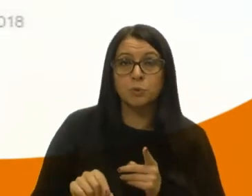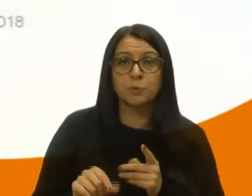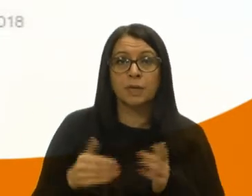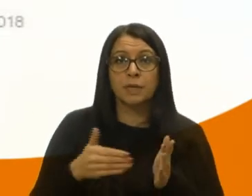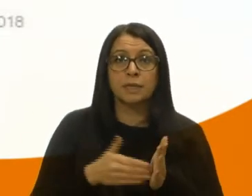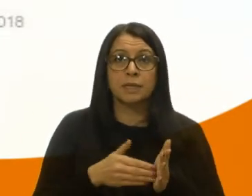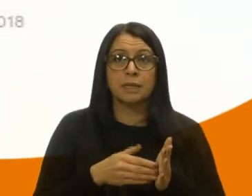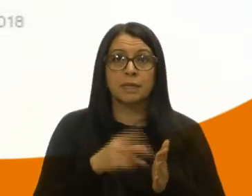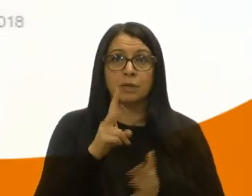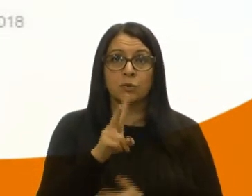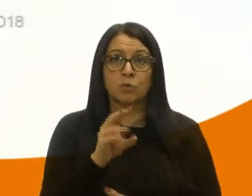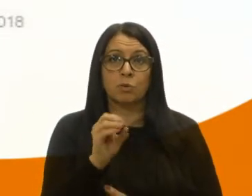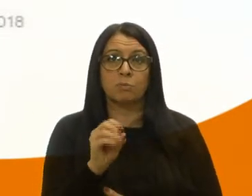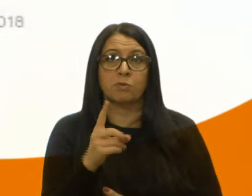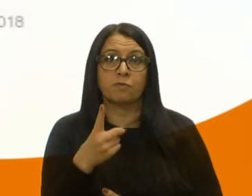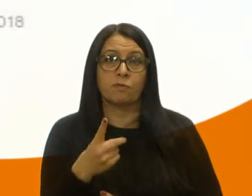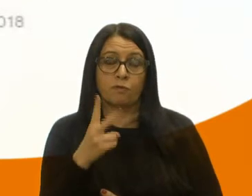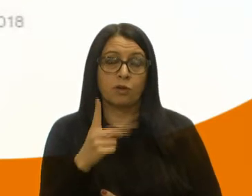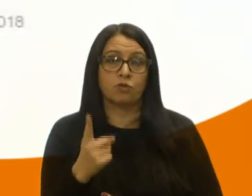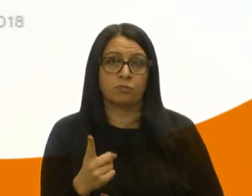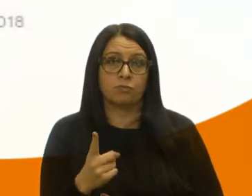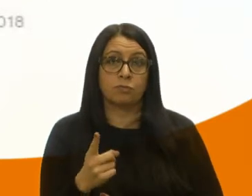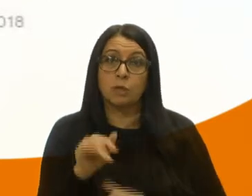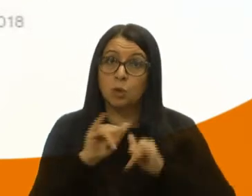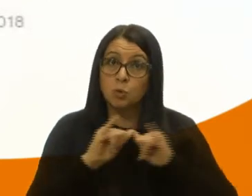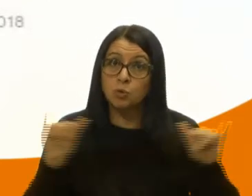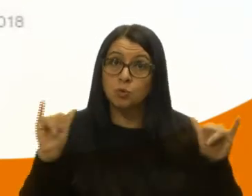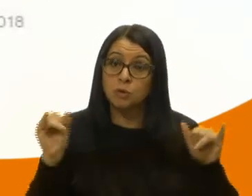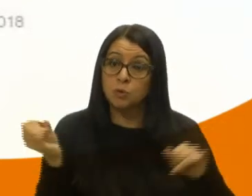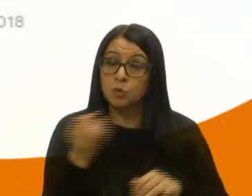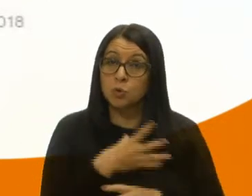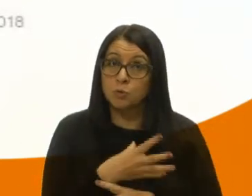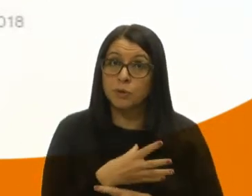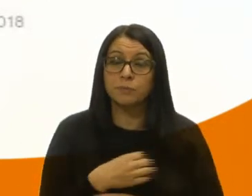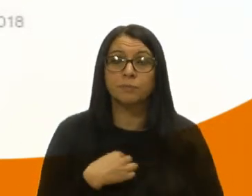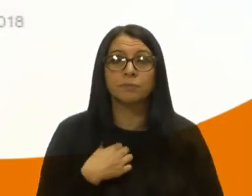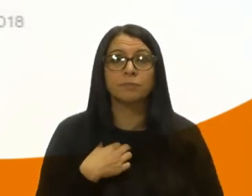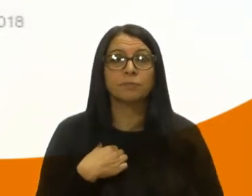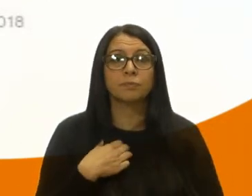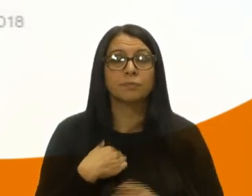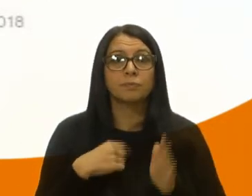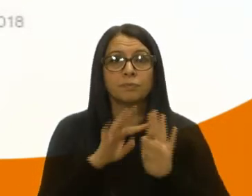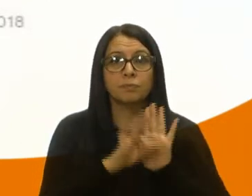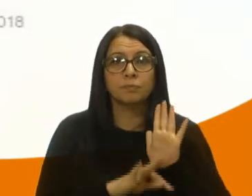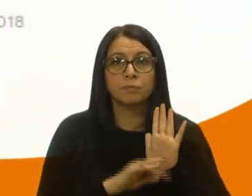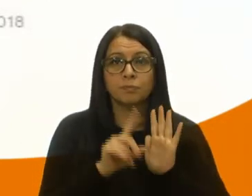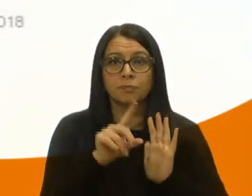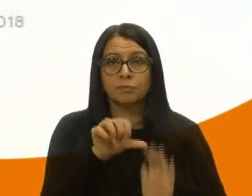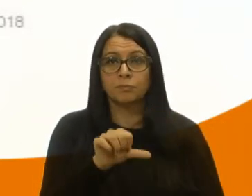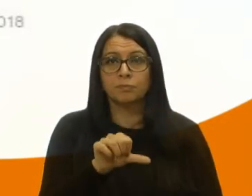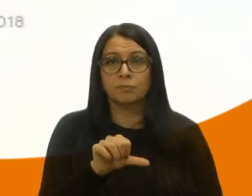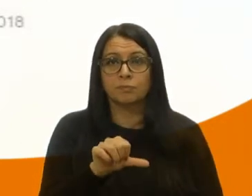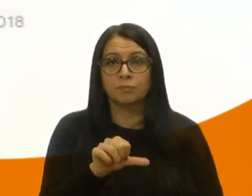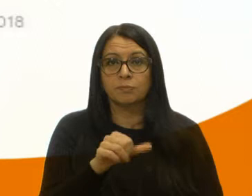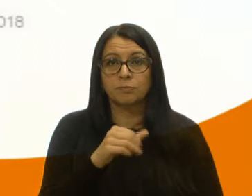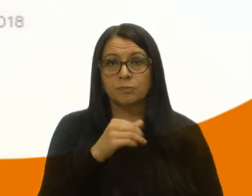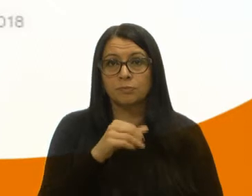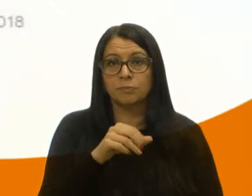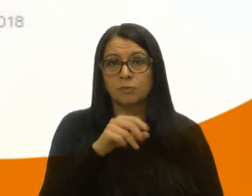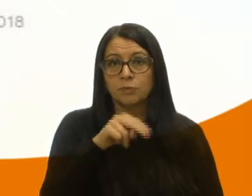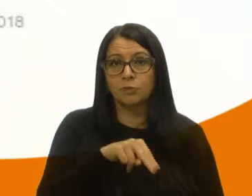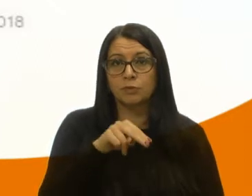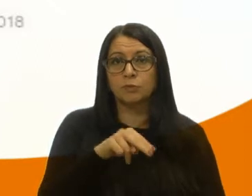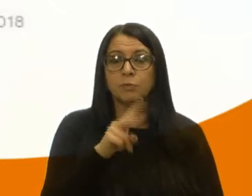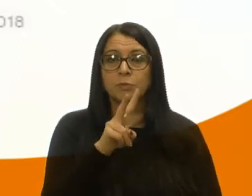até 2021. Então, são notícias atualizadas, a matéria de 19 de dezembro de 2018,